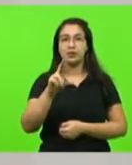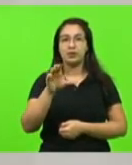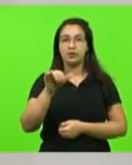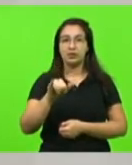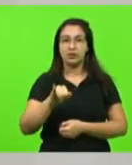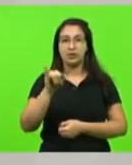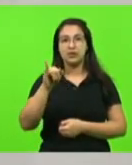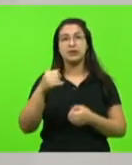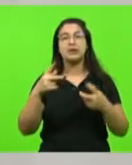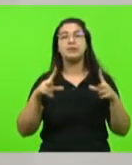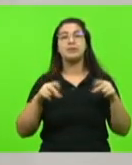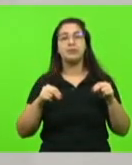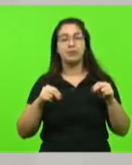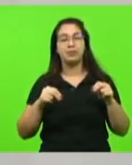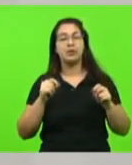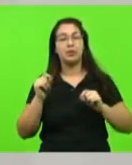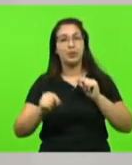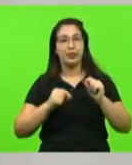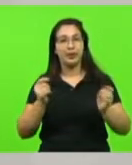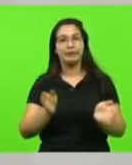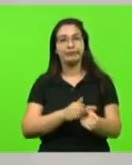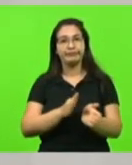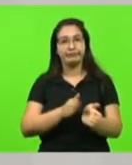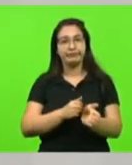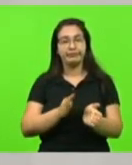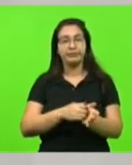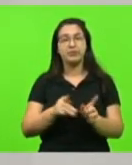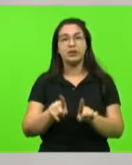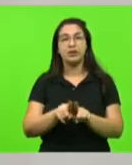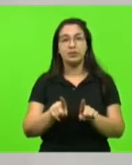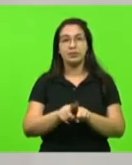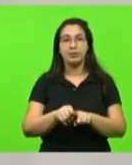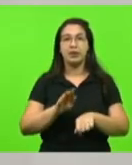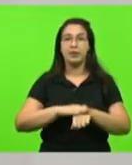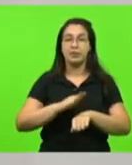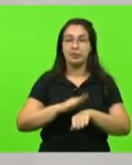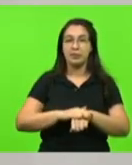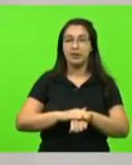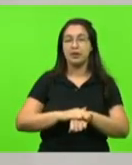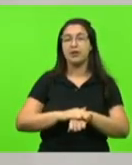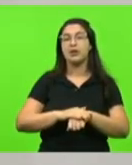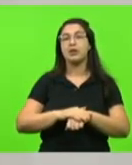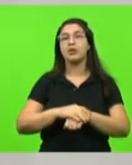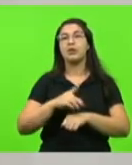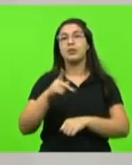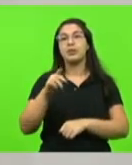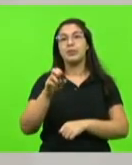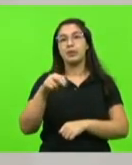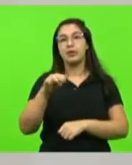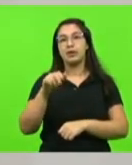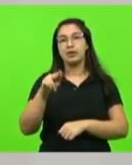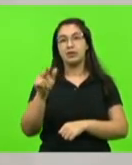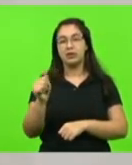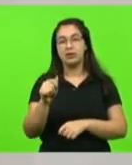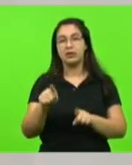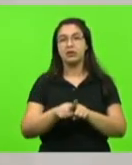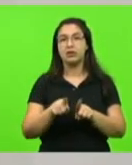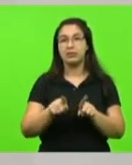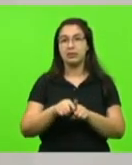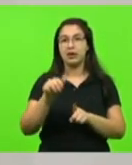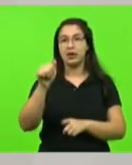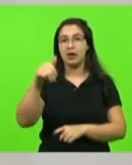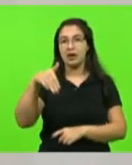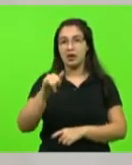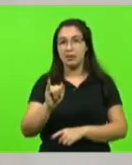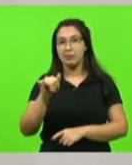nossa homenagem, assim como os autores da proposição na época, o deputado Peninha, o senador Espiridião Amin, mas,